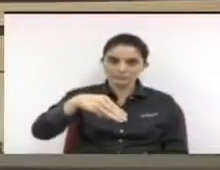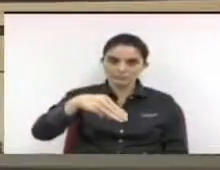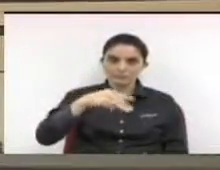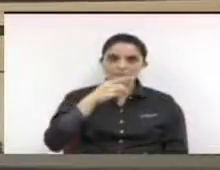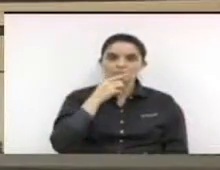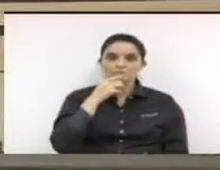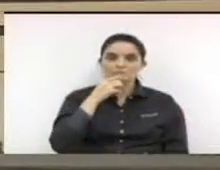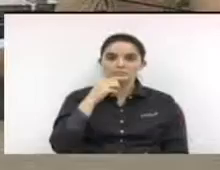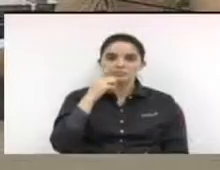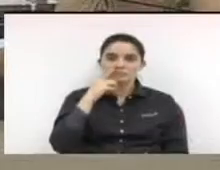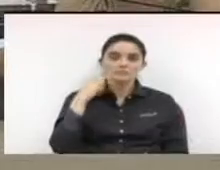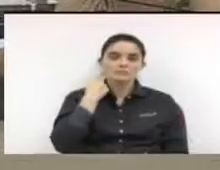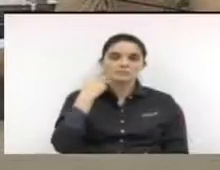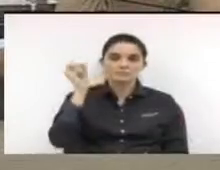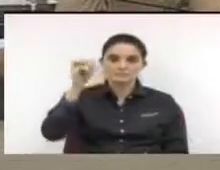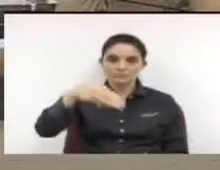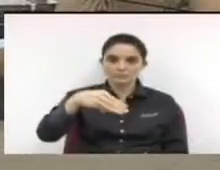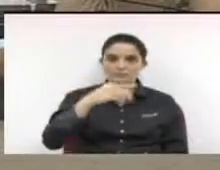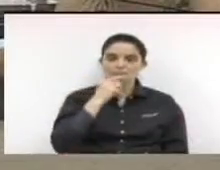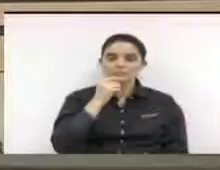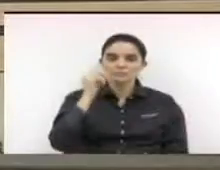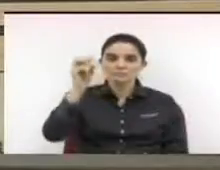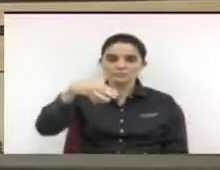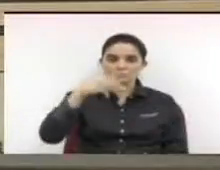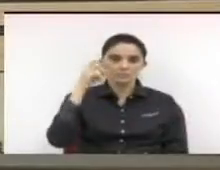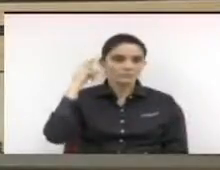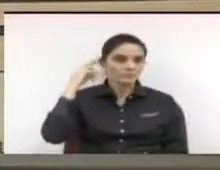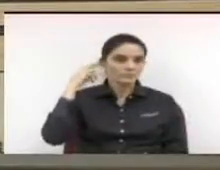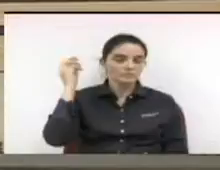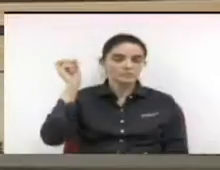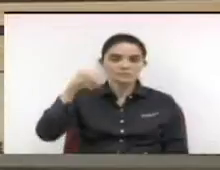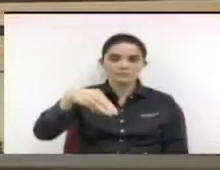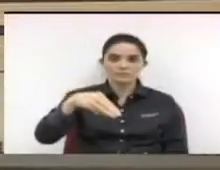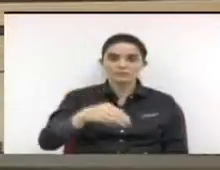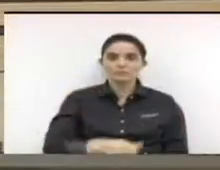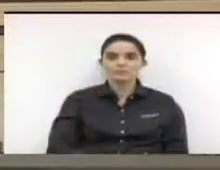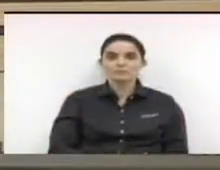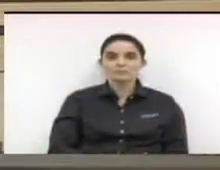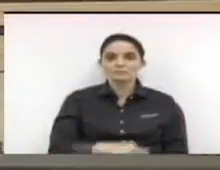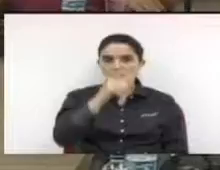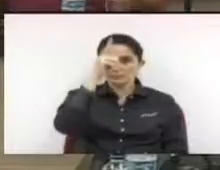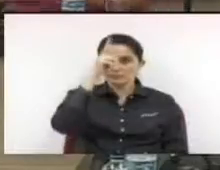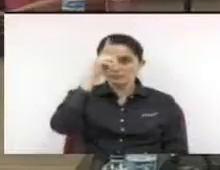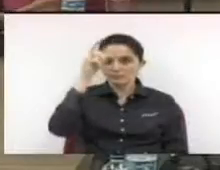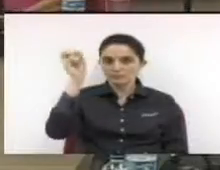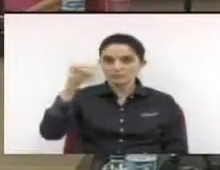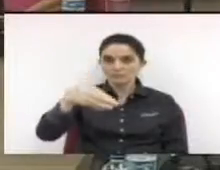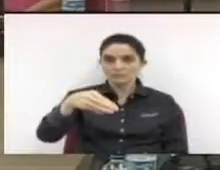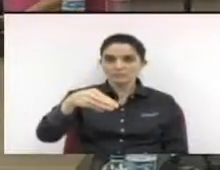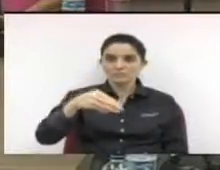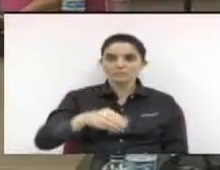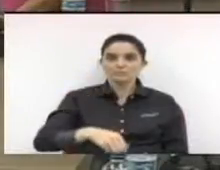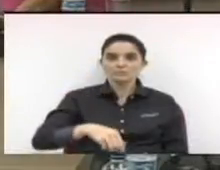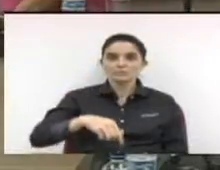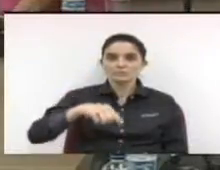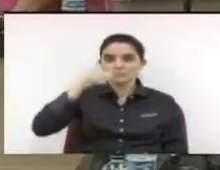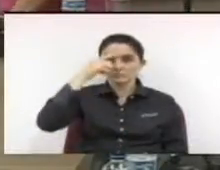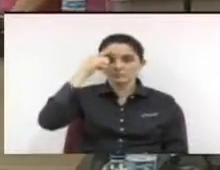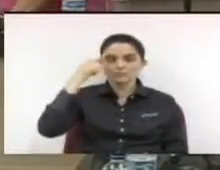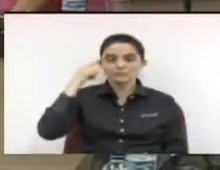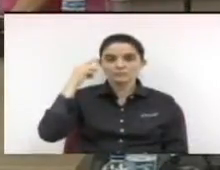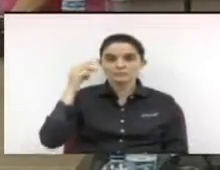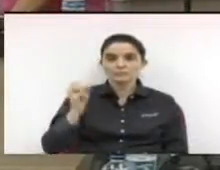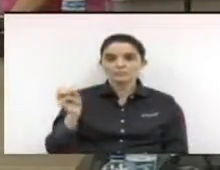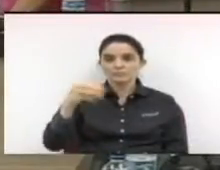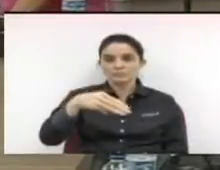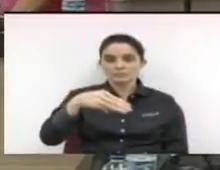Sim. Newton César? Sim. Doutor Raul? Sim. Ronei Costa? Sim. Sidney Pascoto? Sim. Wilson